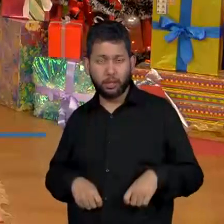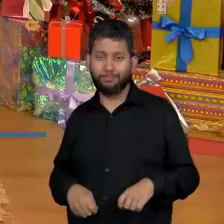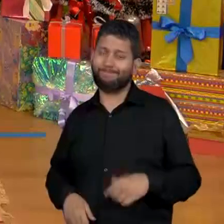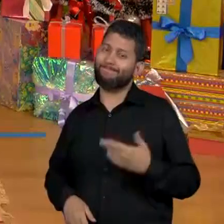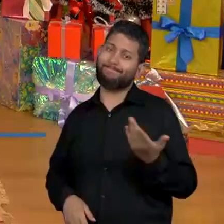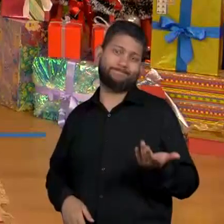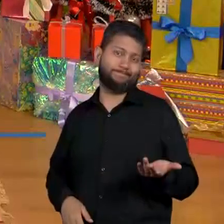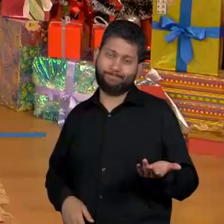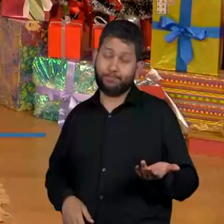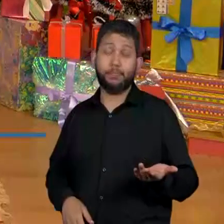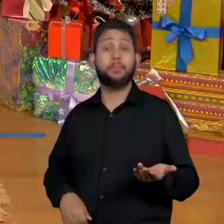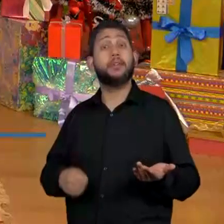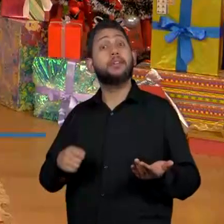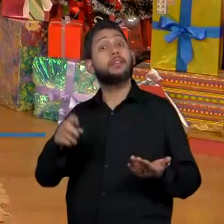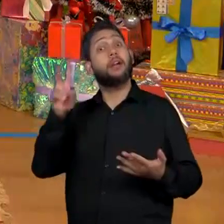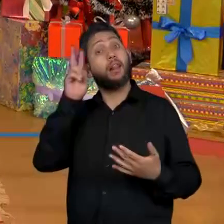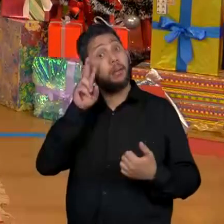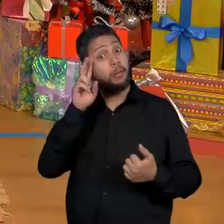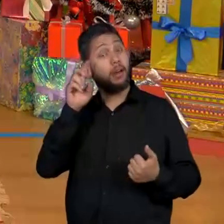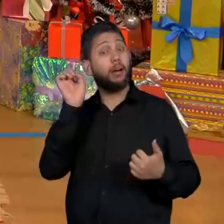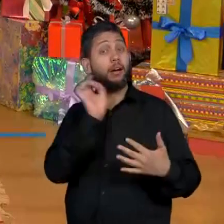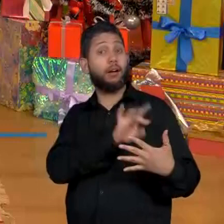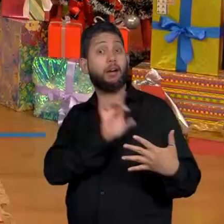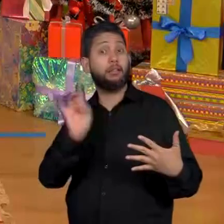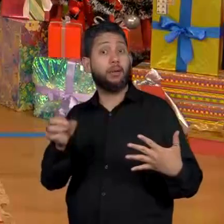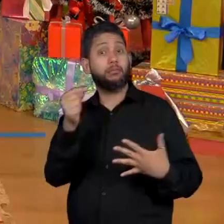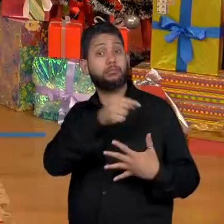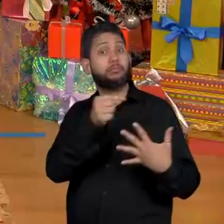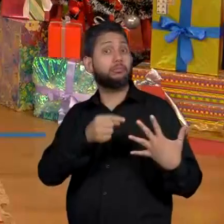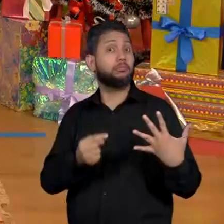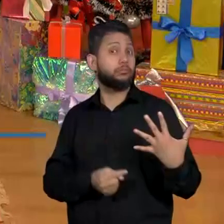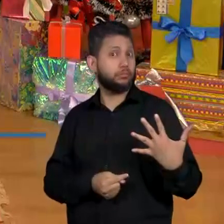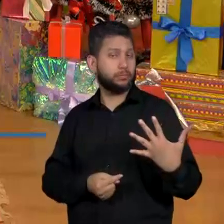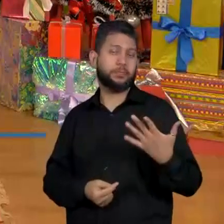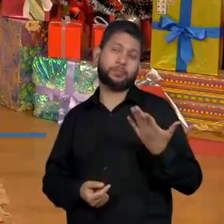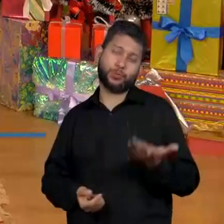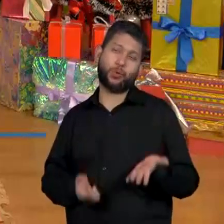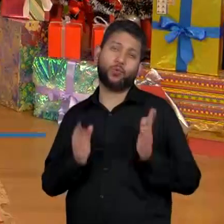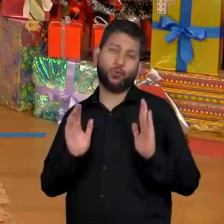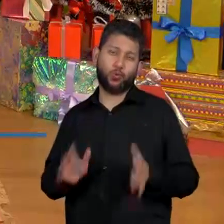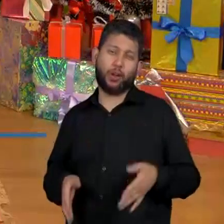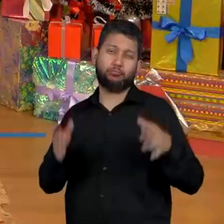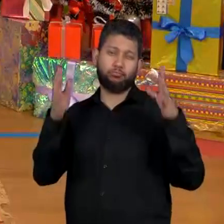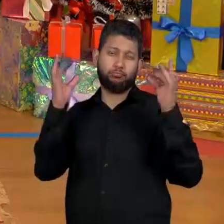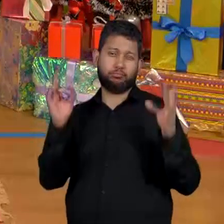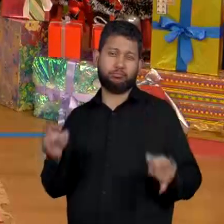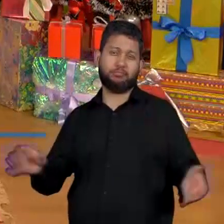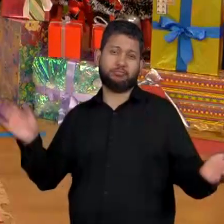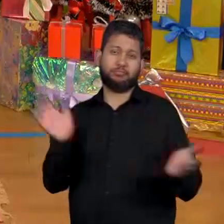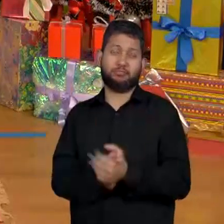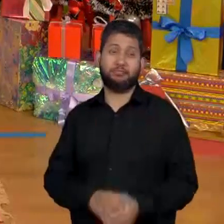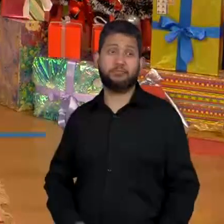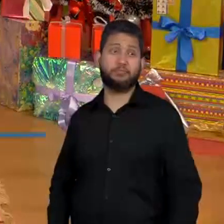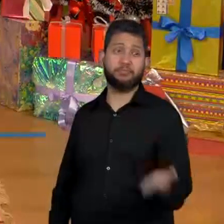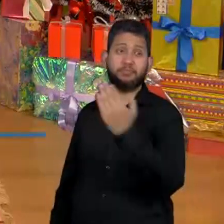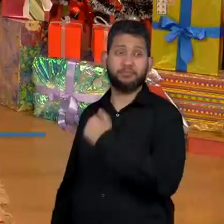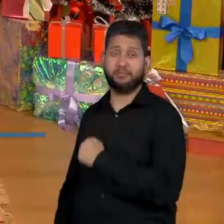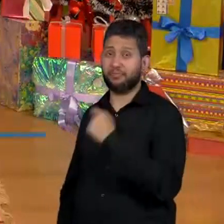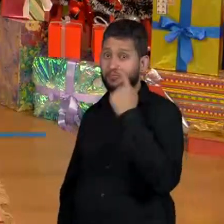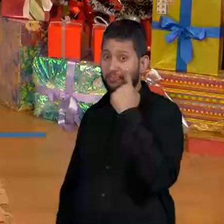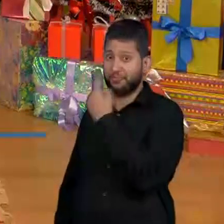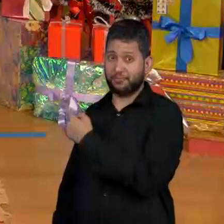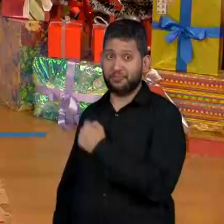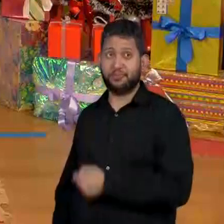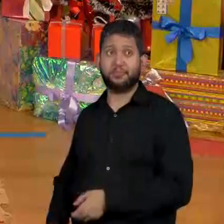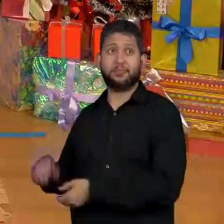resgatar as características no próprio texto lido. E aí, eu já trouxe com os destaques. Então, vamos lá para o nosso flipchart.